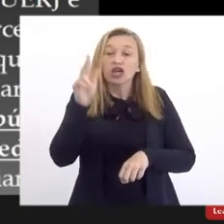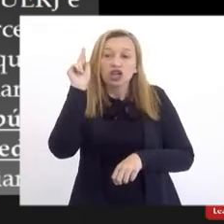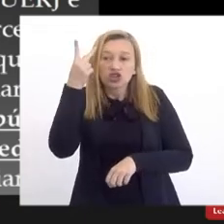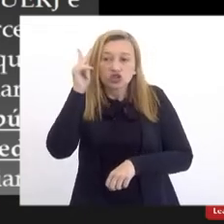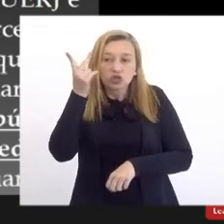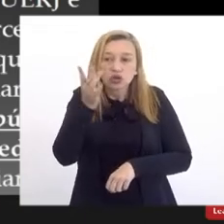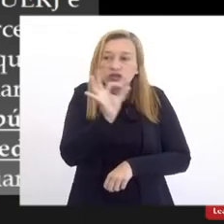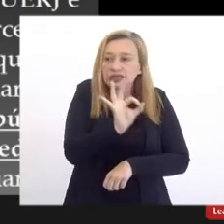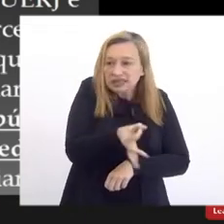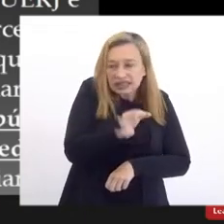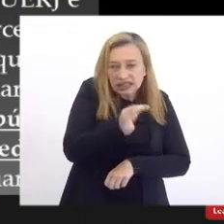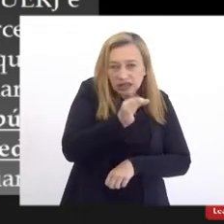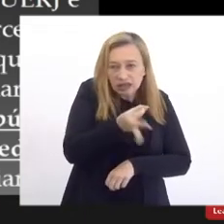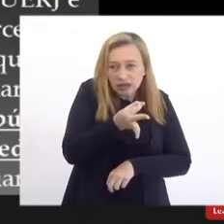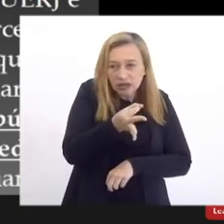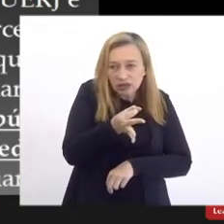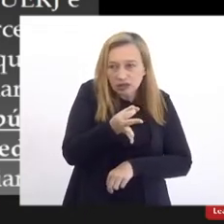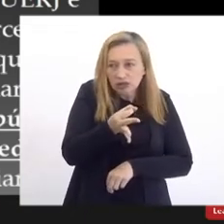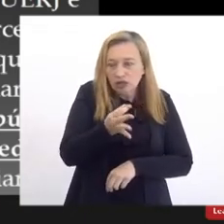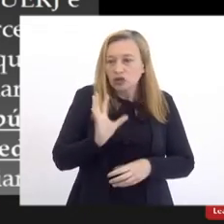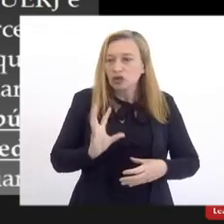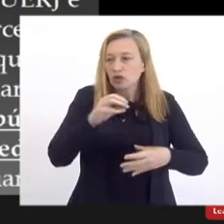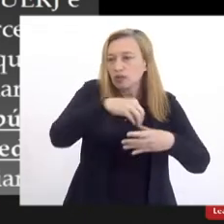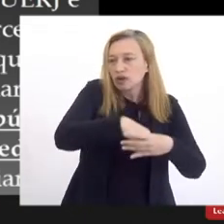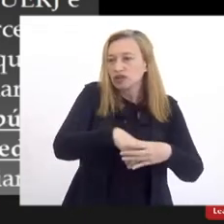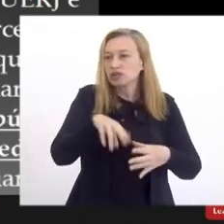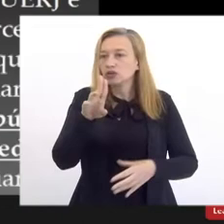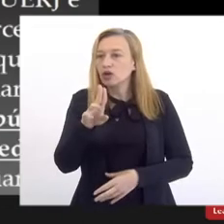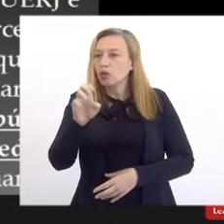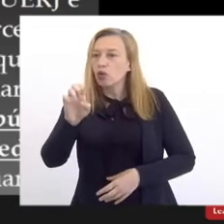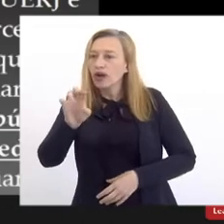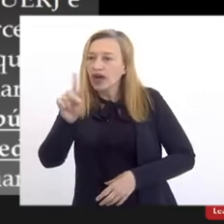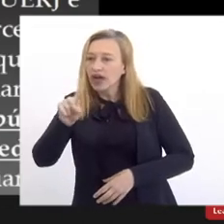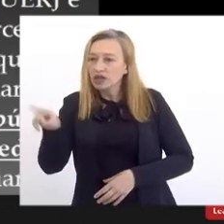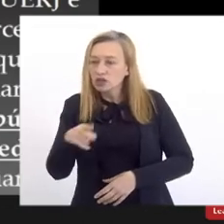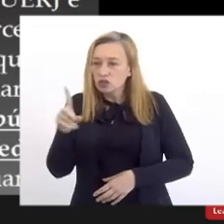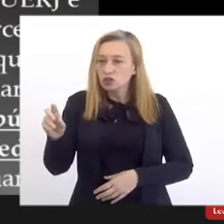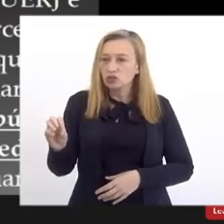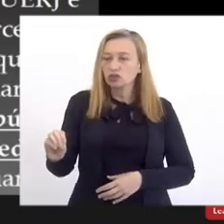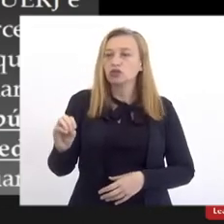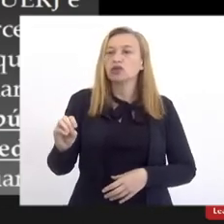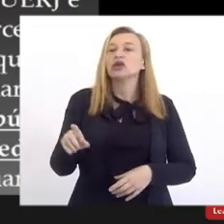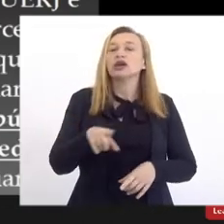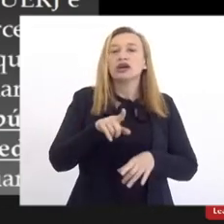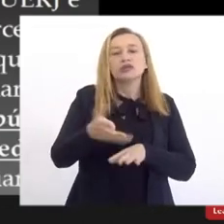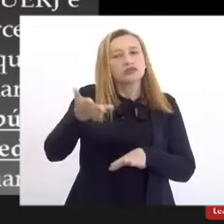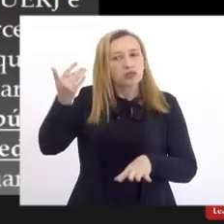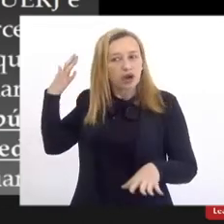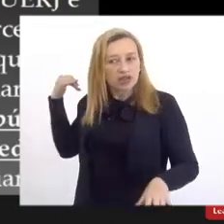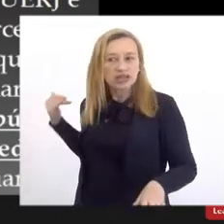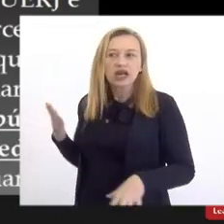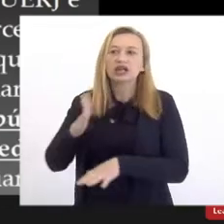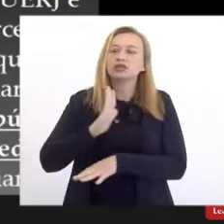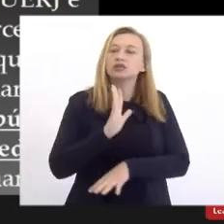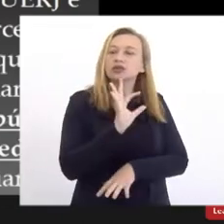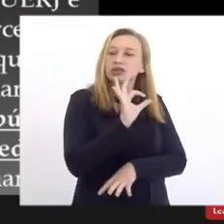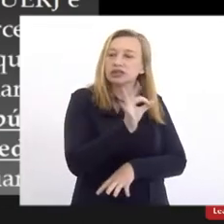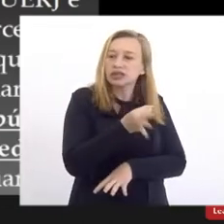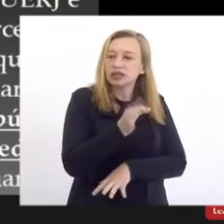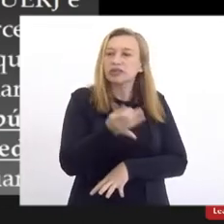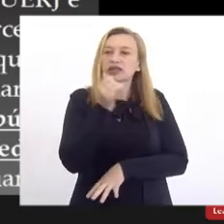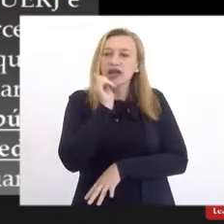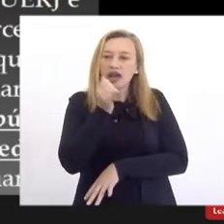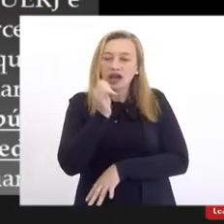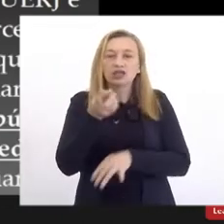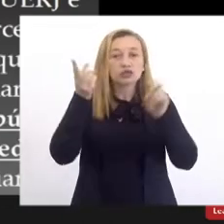inclusive, esse movimento pela incorporação da UESO, porque esse data lá, lá de trás, né, realmente tem relatos